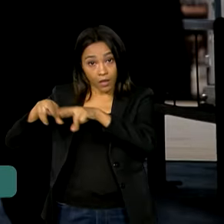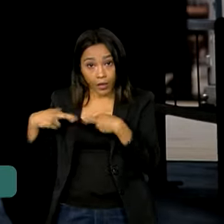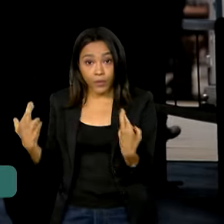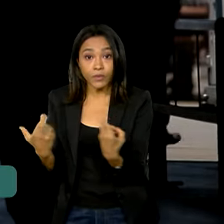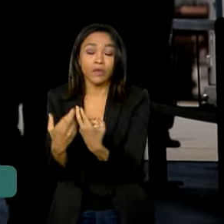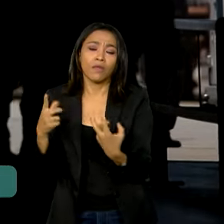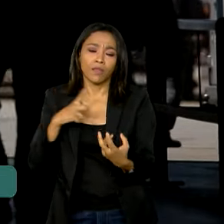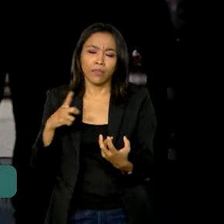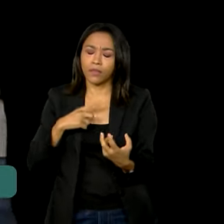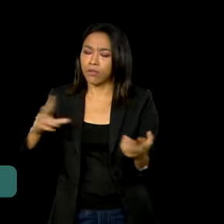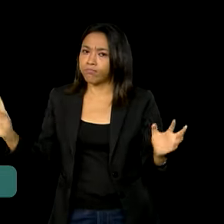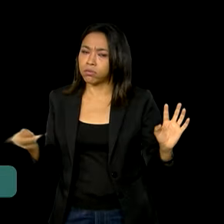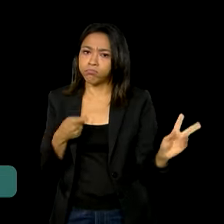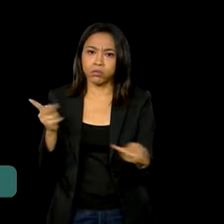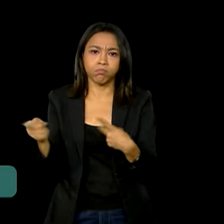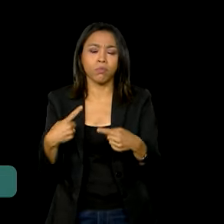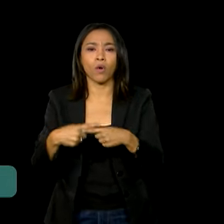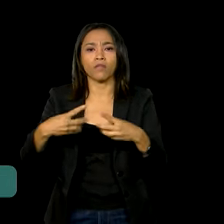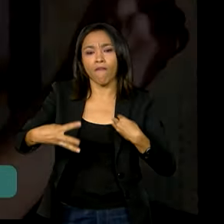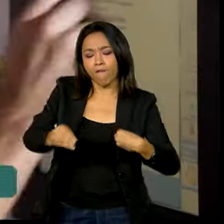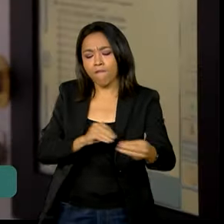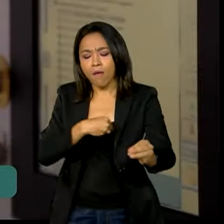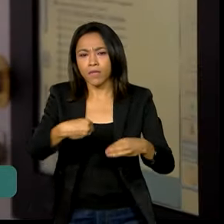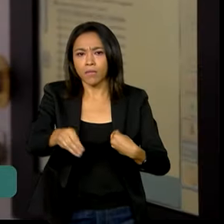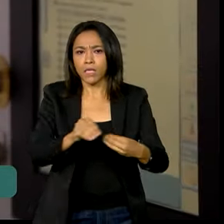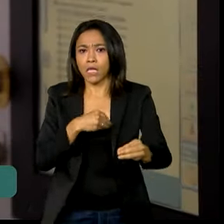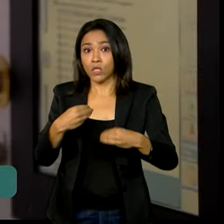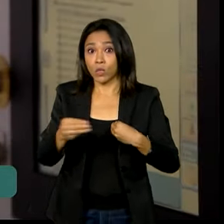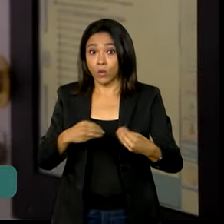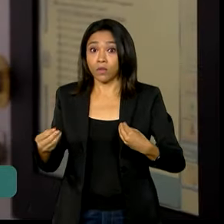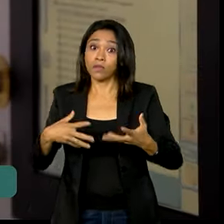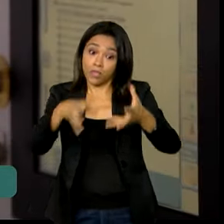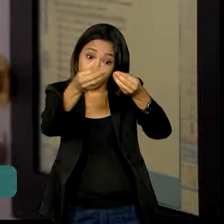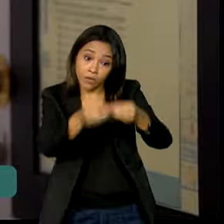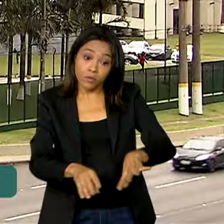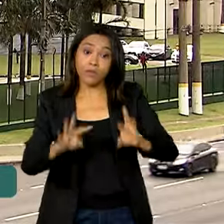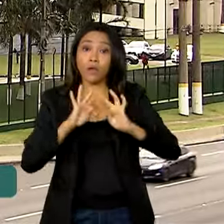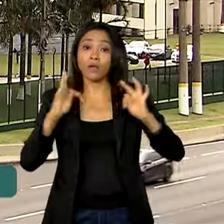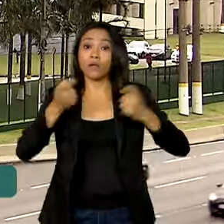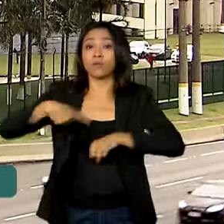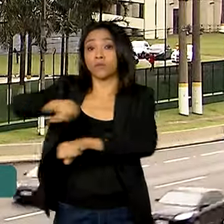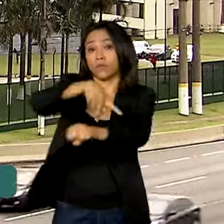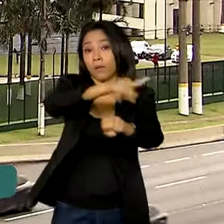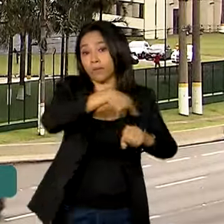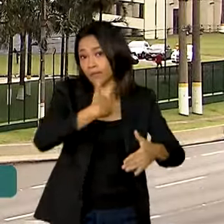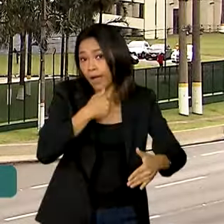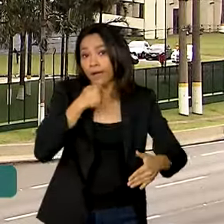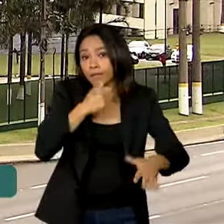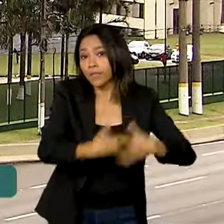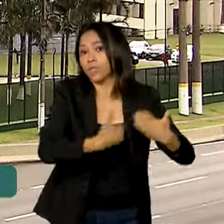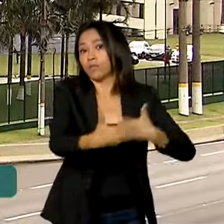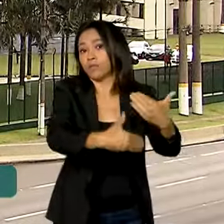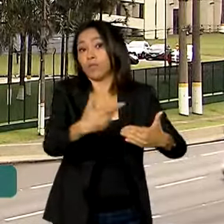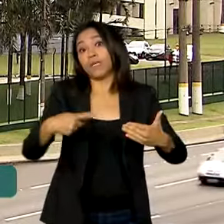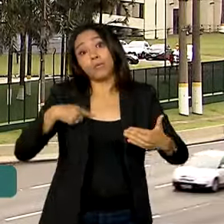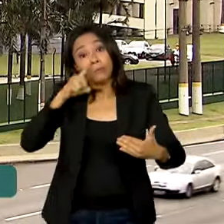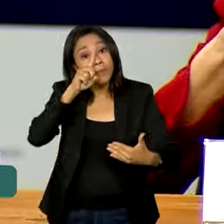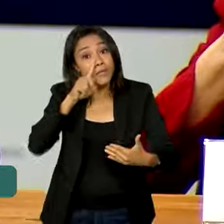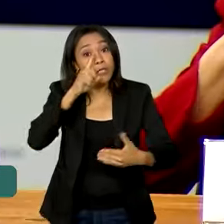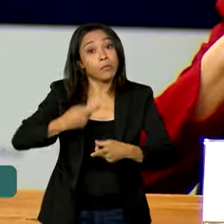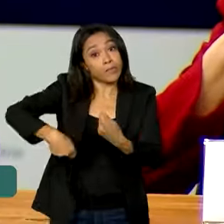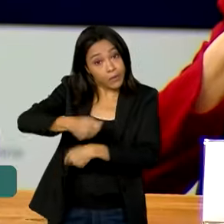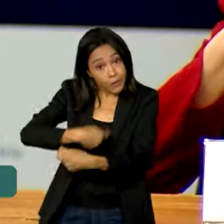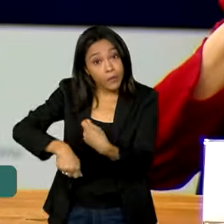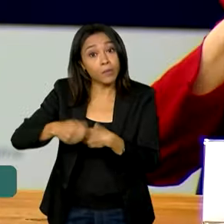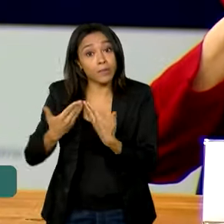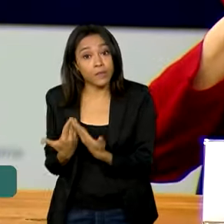afetada por uma onda de flexibilizações que atinge todos os países em desenvolvimento e que põe em risco as economias emergentes.